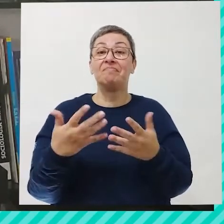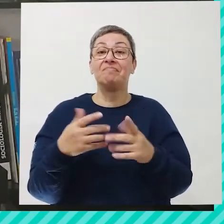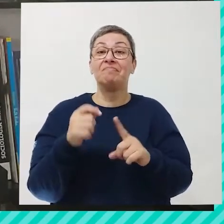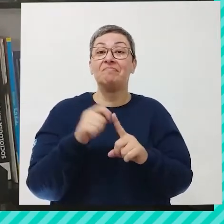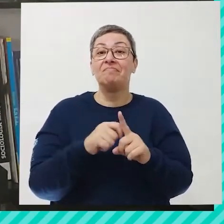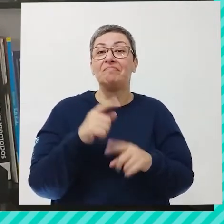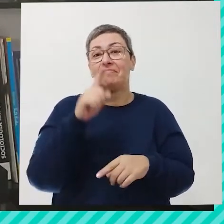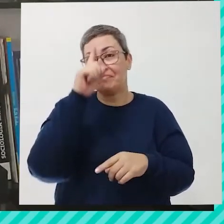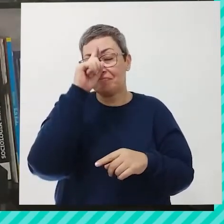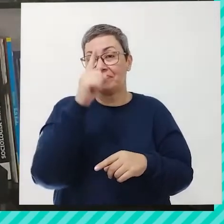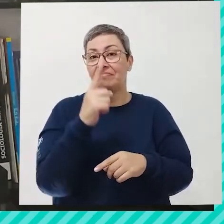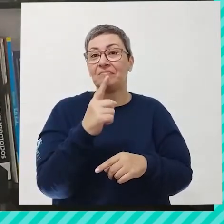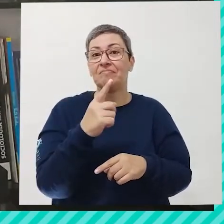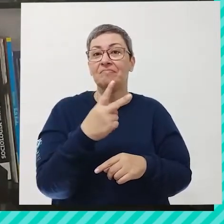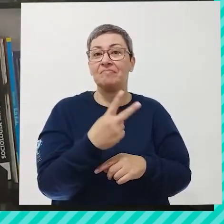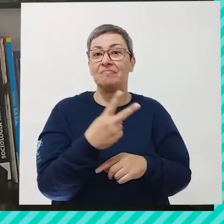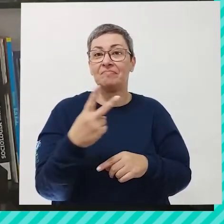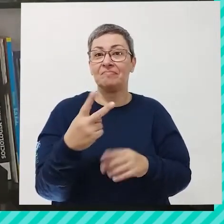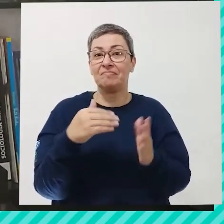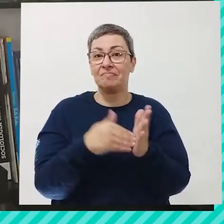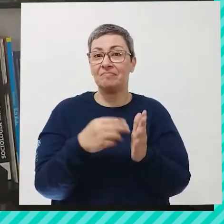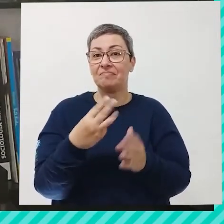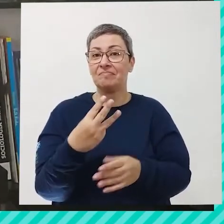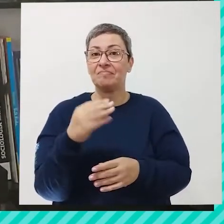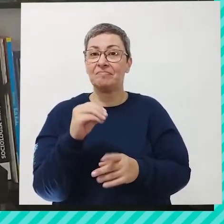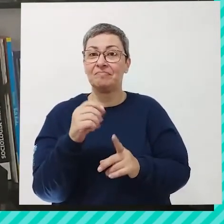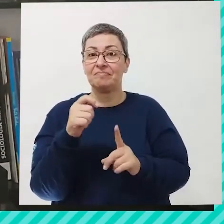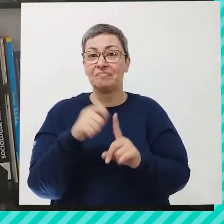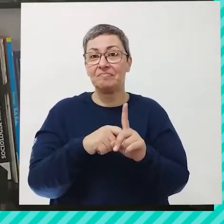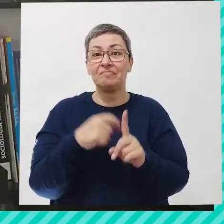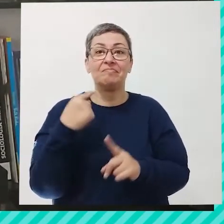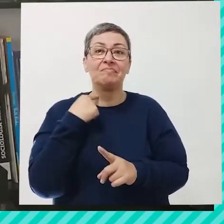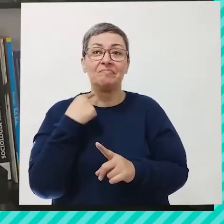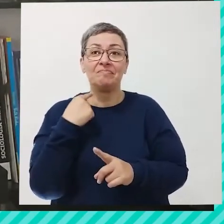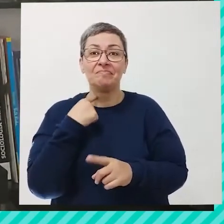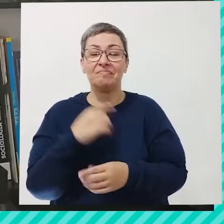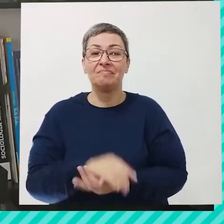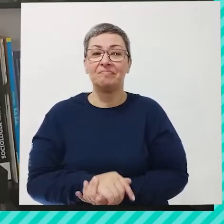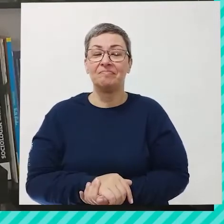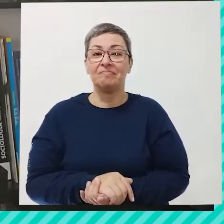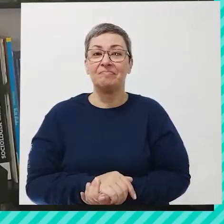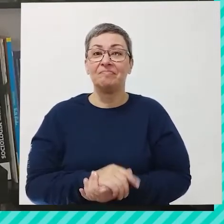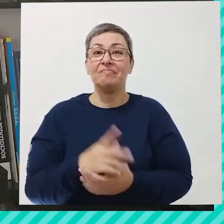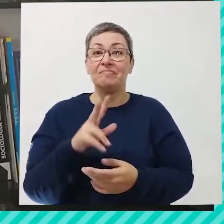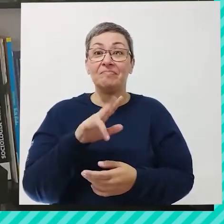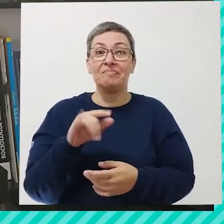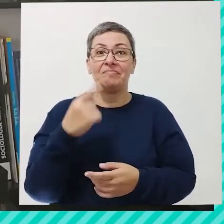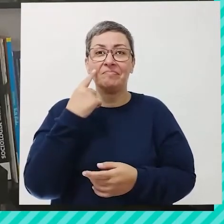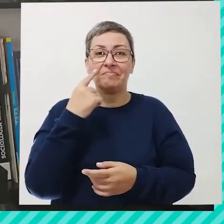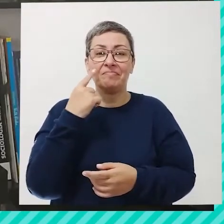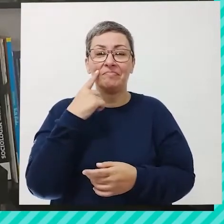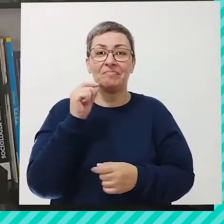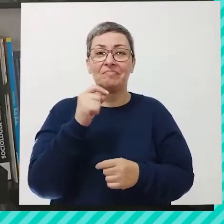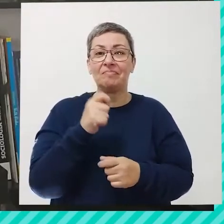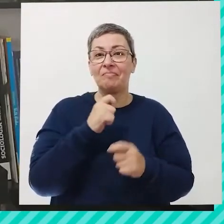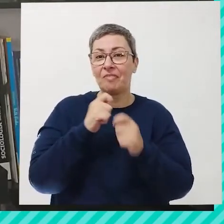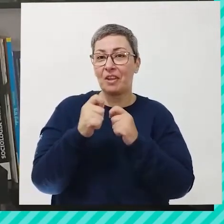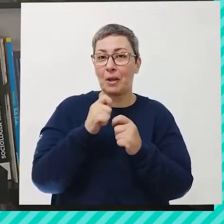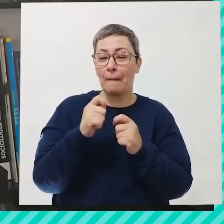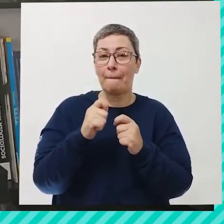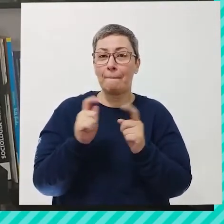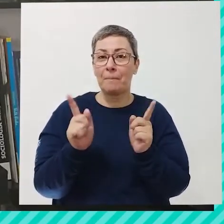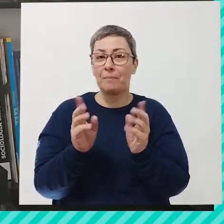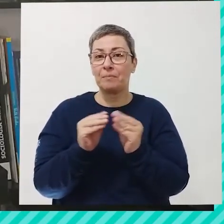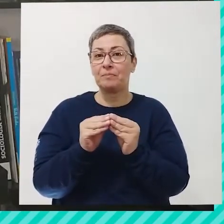Acontece entre os dias 20, do dia 22 ao dia 30, agora, do mês de maio. A gente vai ver agora uma entrevista bem